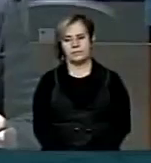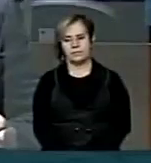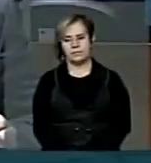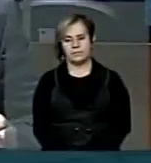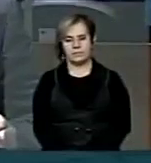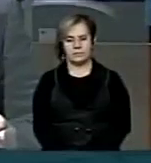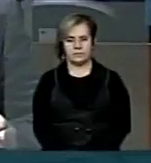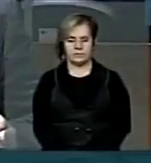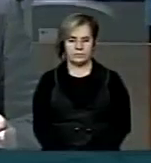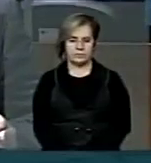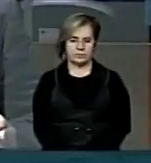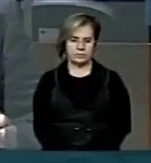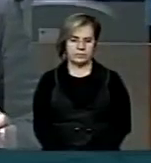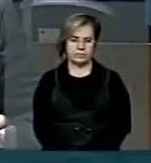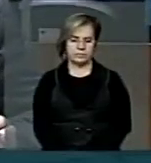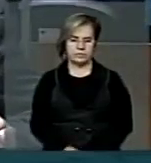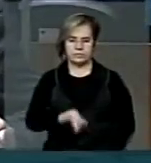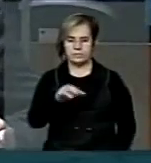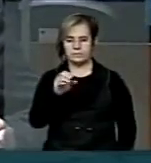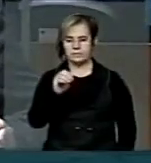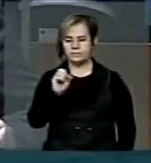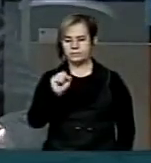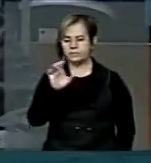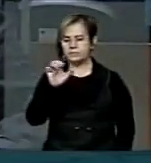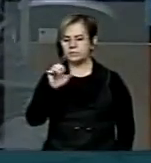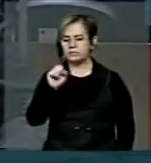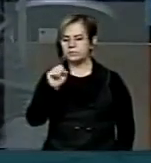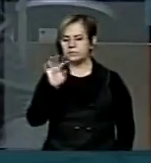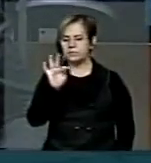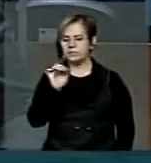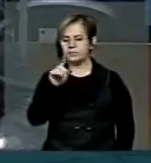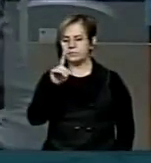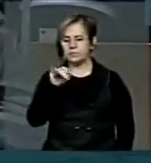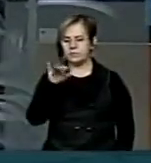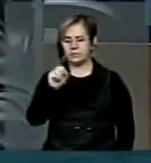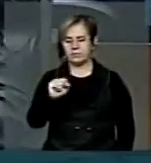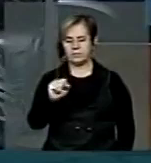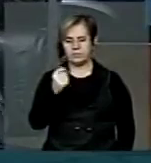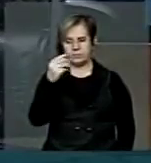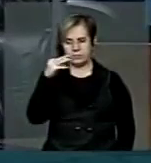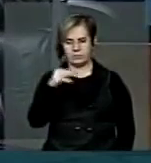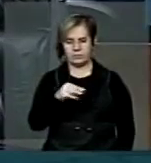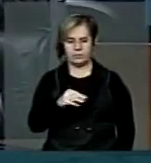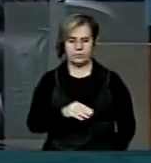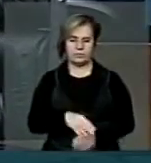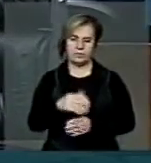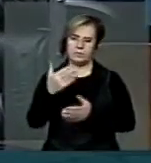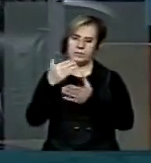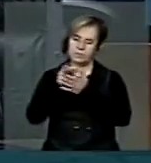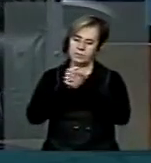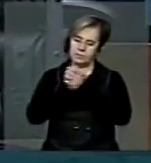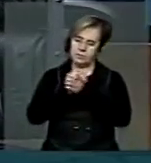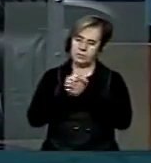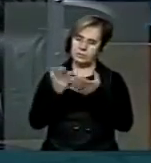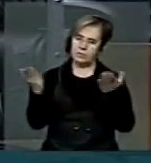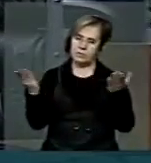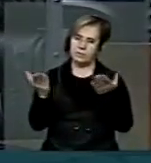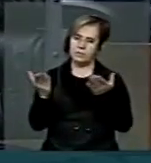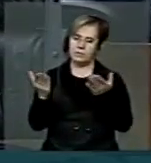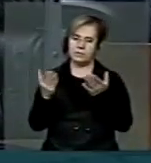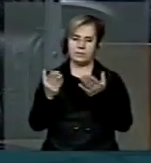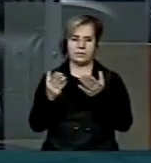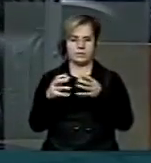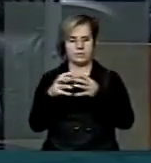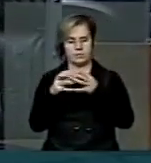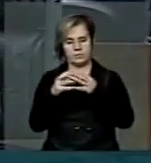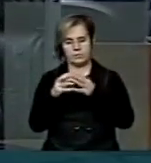Stedra, um mais um. Obrigado, senhor presidente. Queria saudar, neste momento, a Fundação